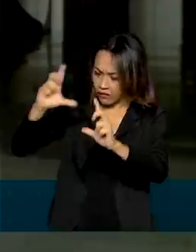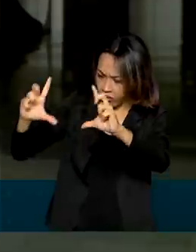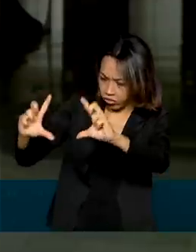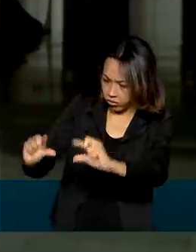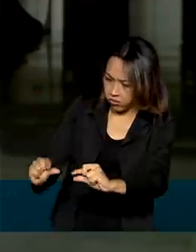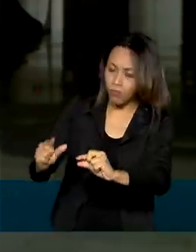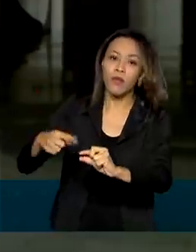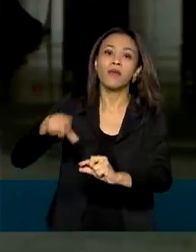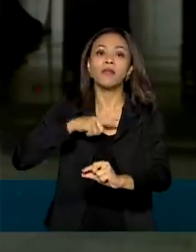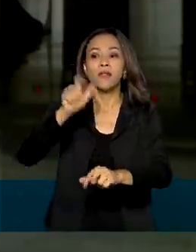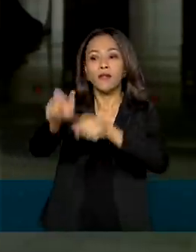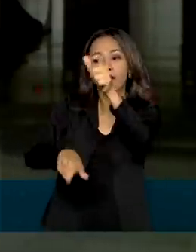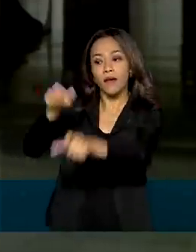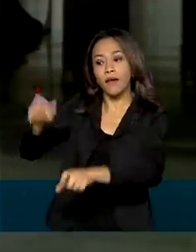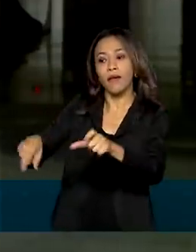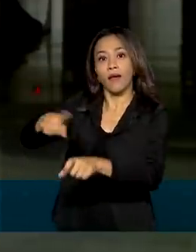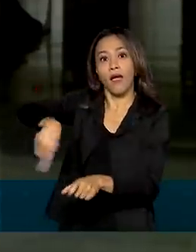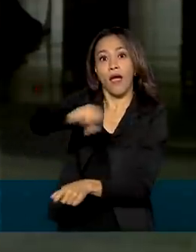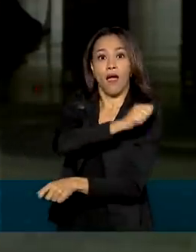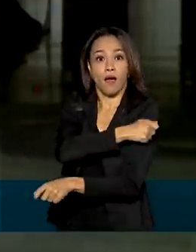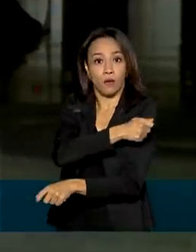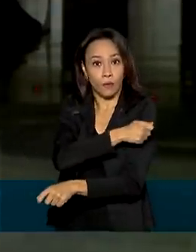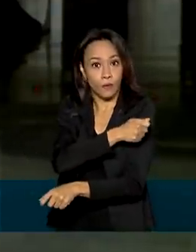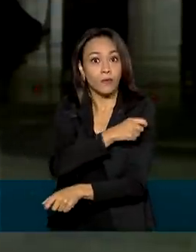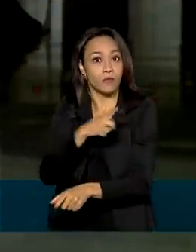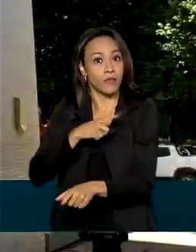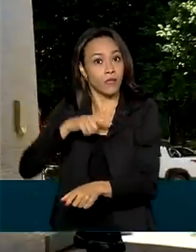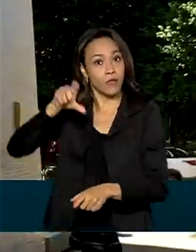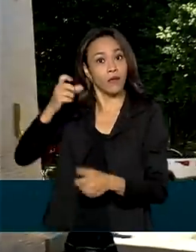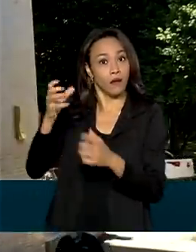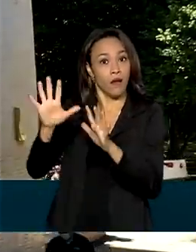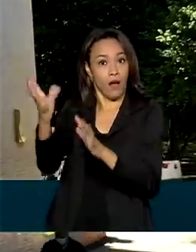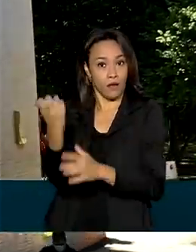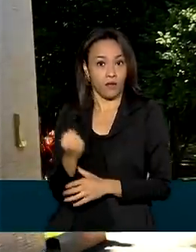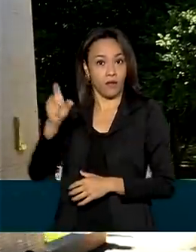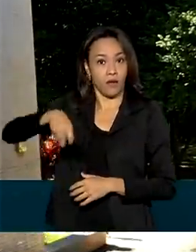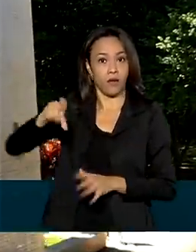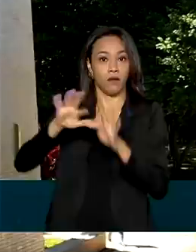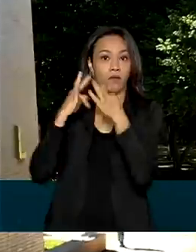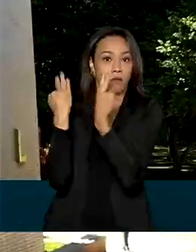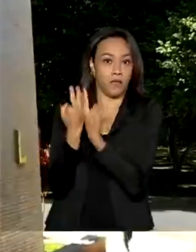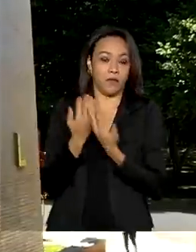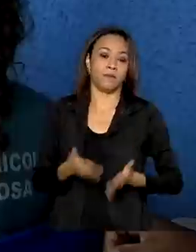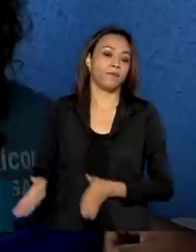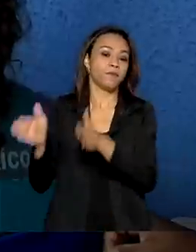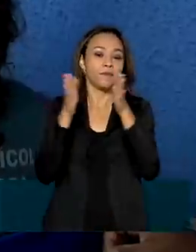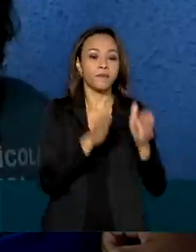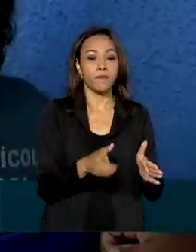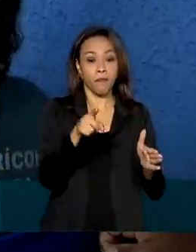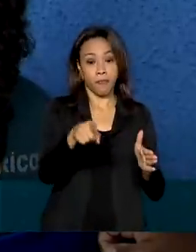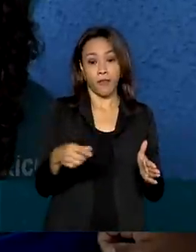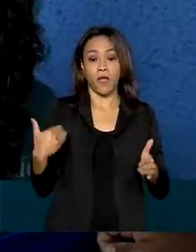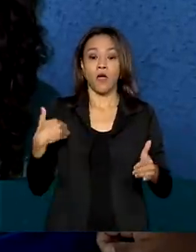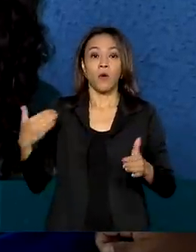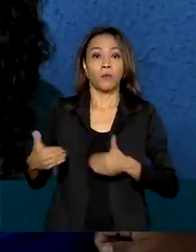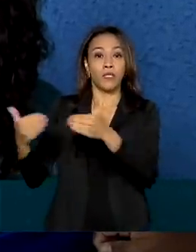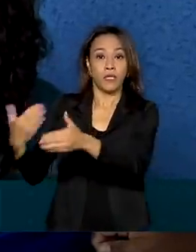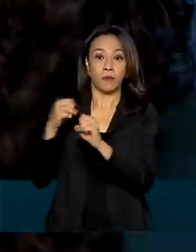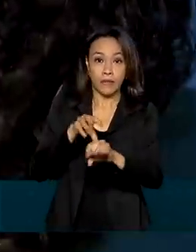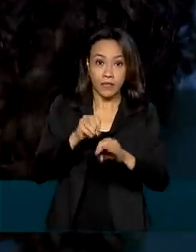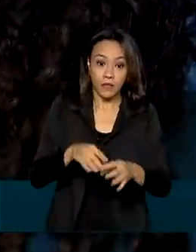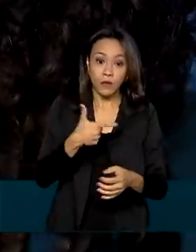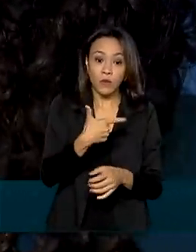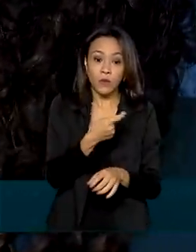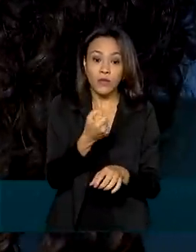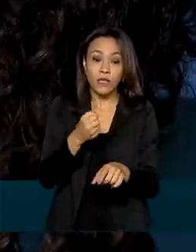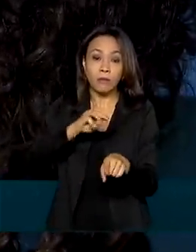alunos de famílias beneficiárias do Bolsa Família. O Ministério da Educação deve investir 200 milhões de reais